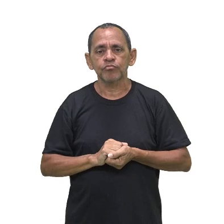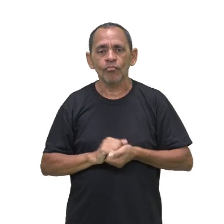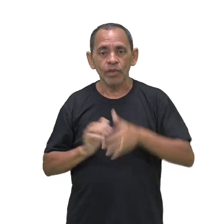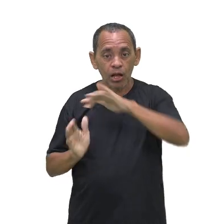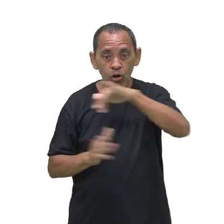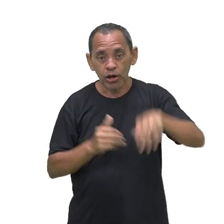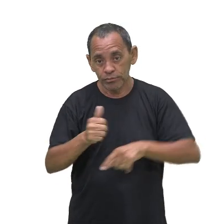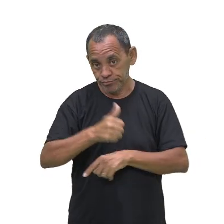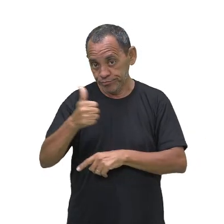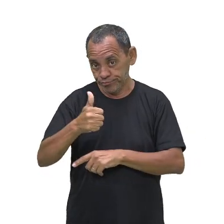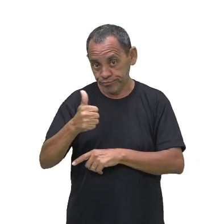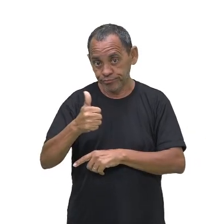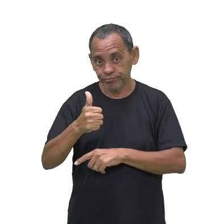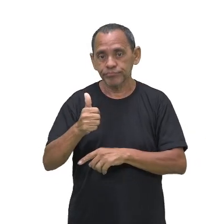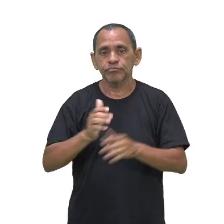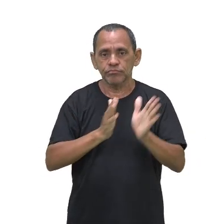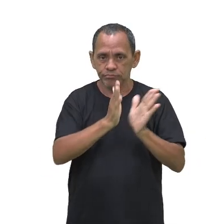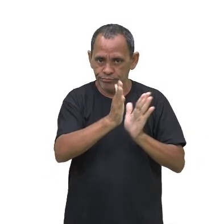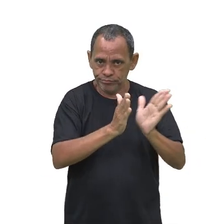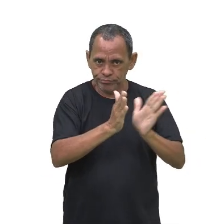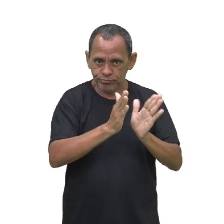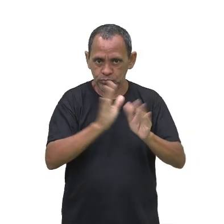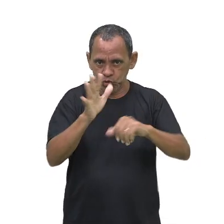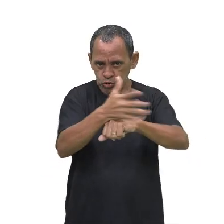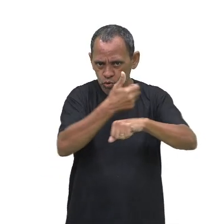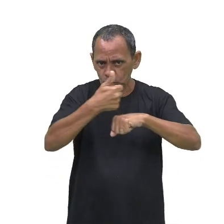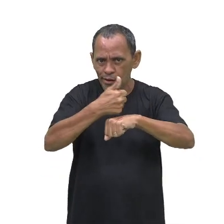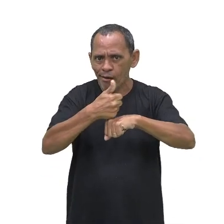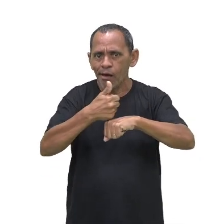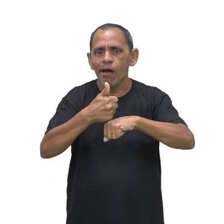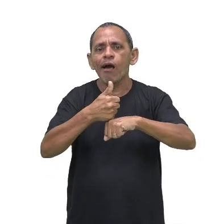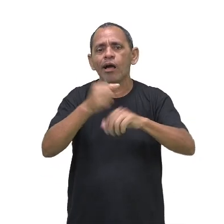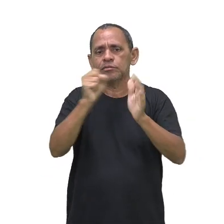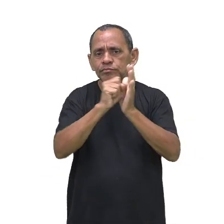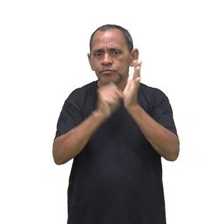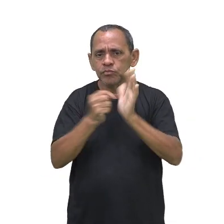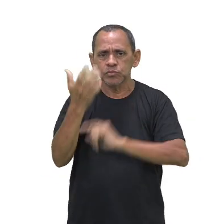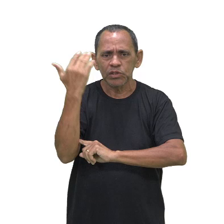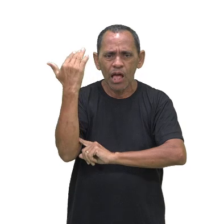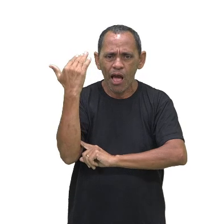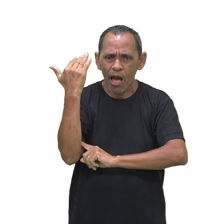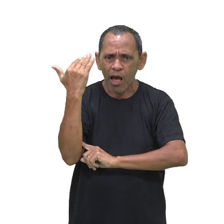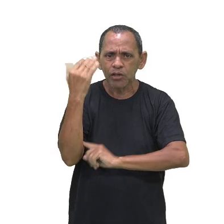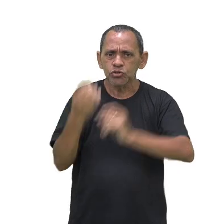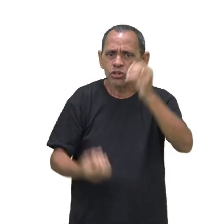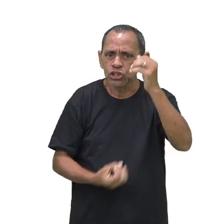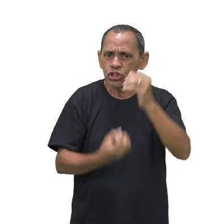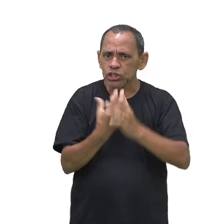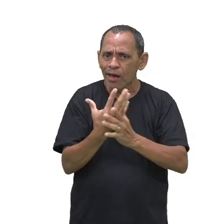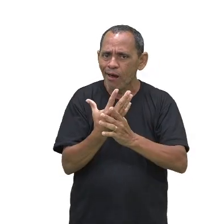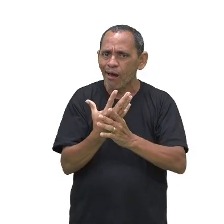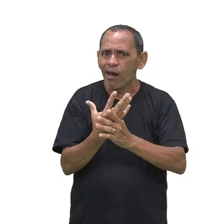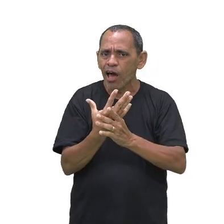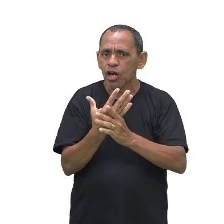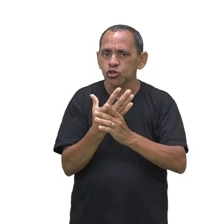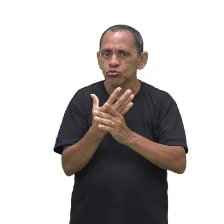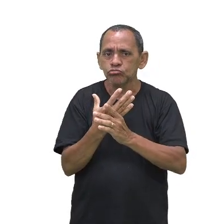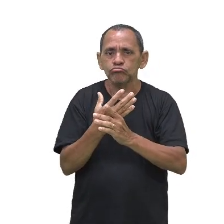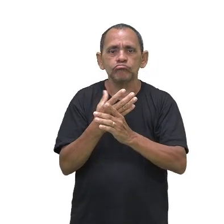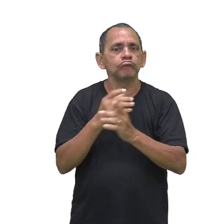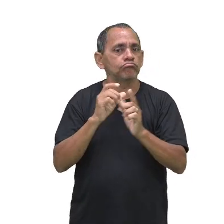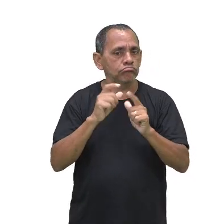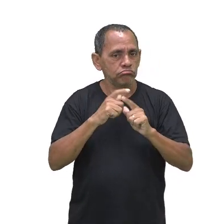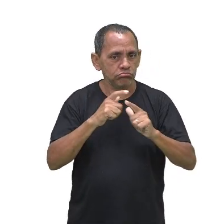nesse primeiro período, que diz que a colonização, nos séculos passados, criaram uma maior